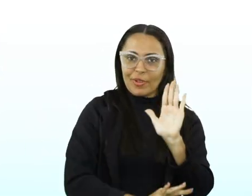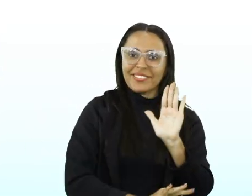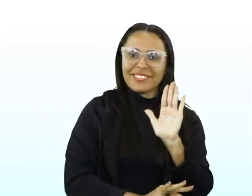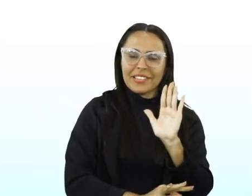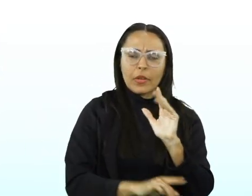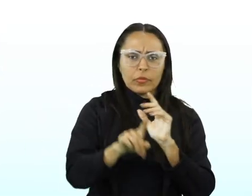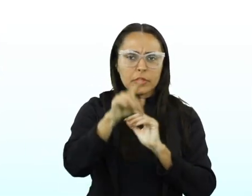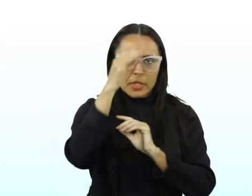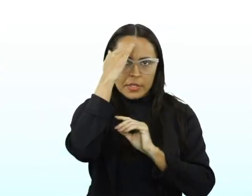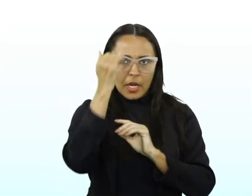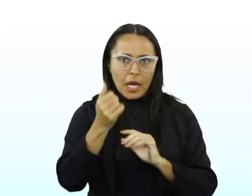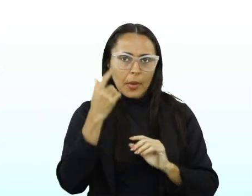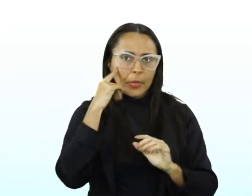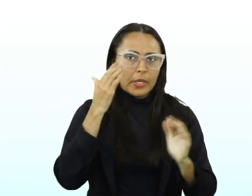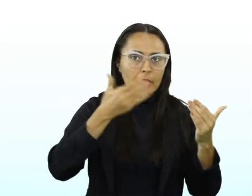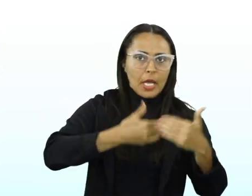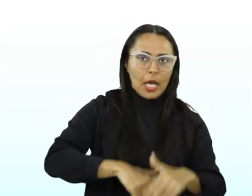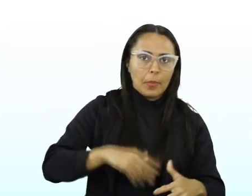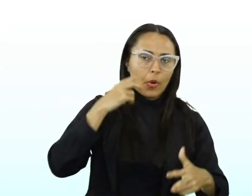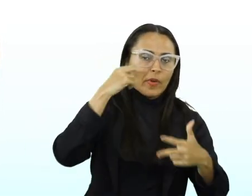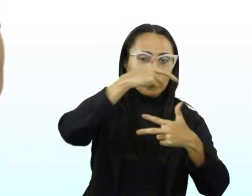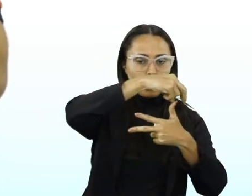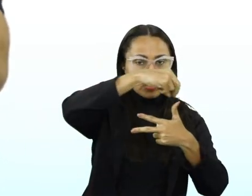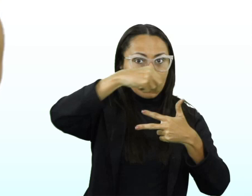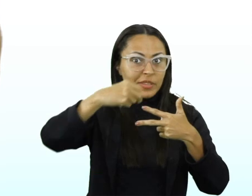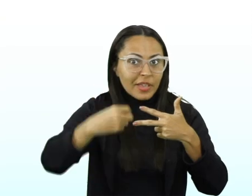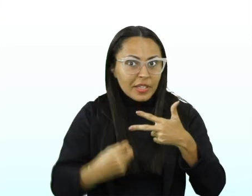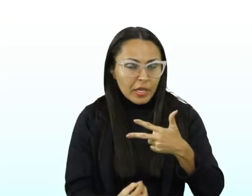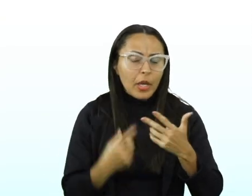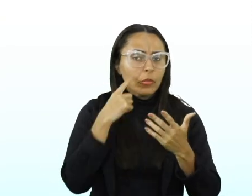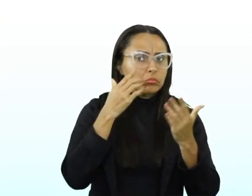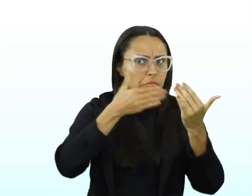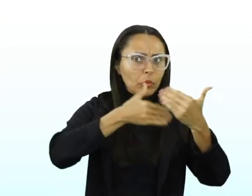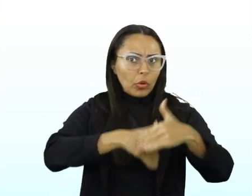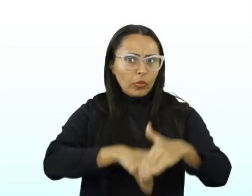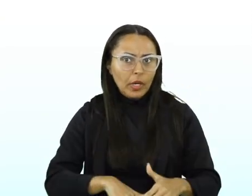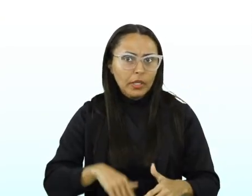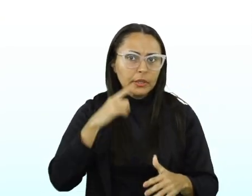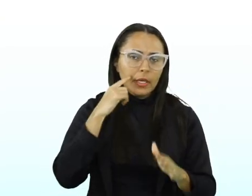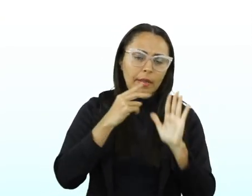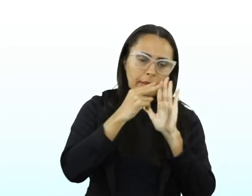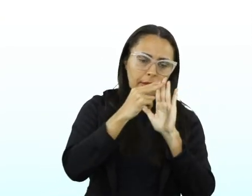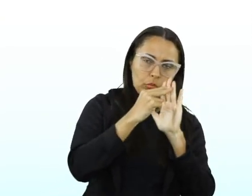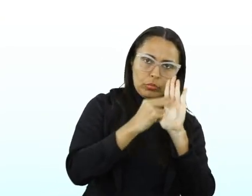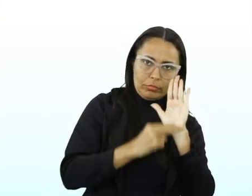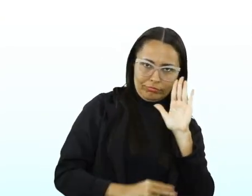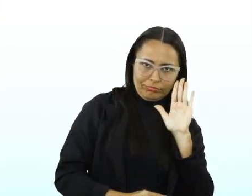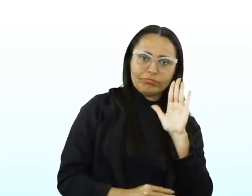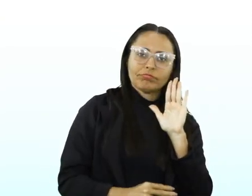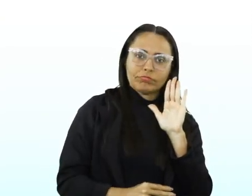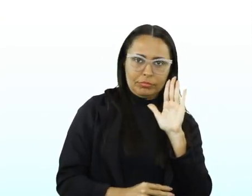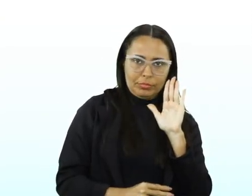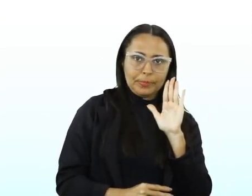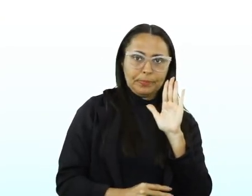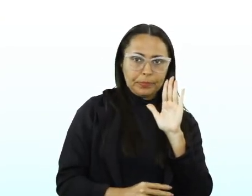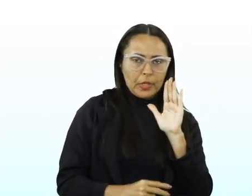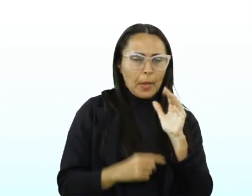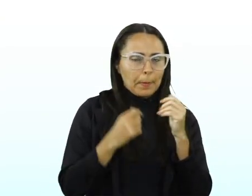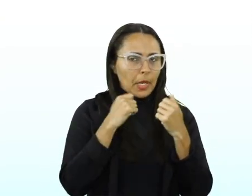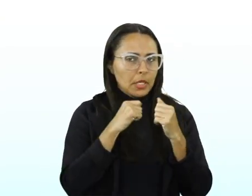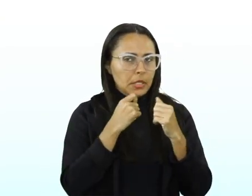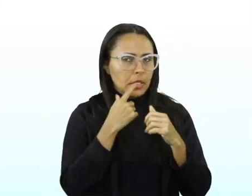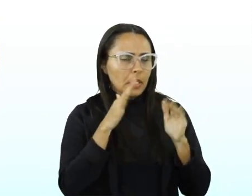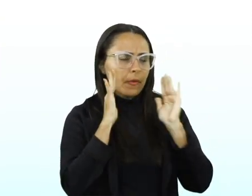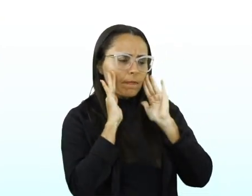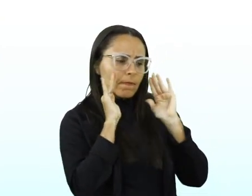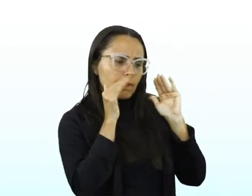Você sabe que a prova do Exame Nacional do Ensino Médio é uma prova de leitura. É uma prova que requer muita